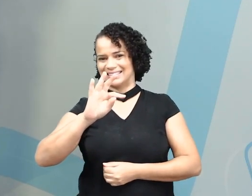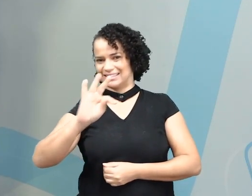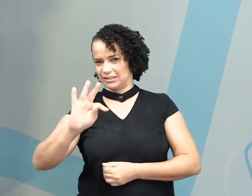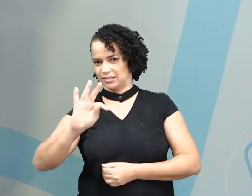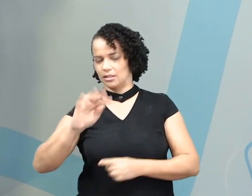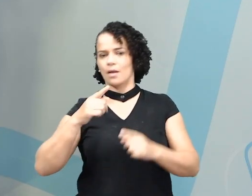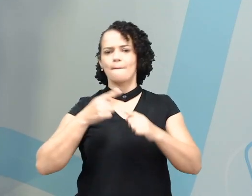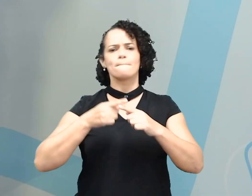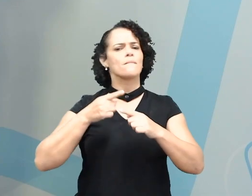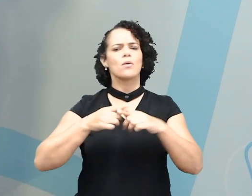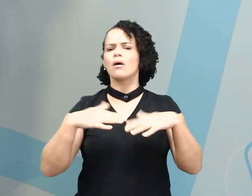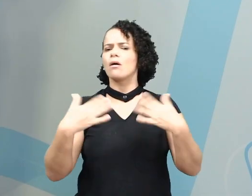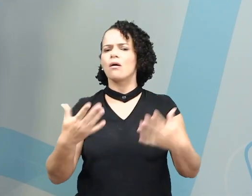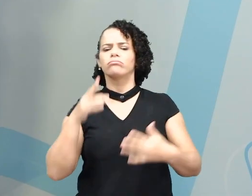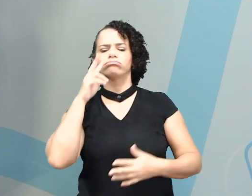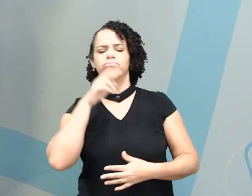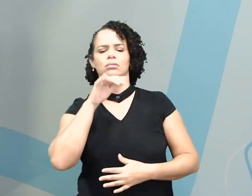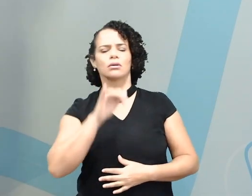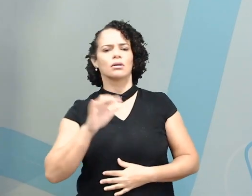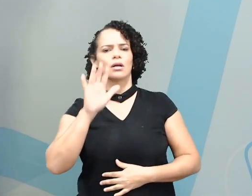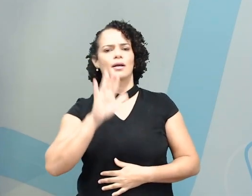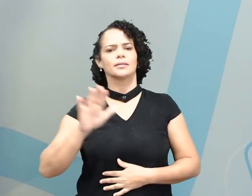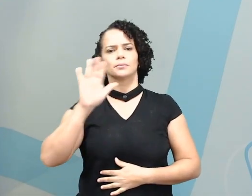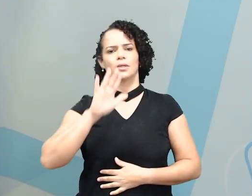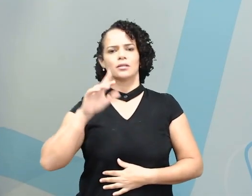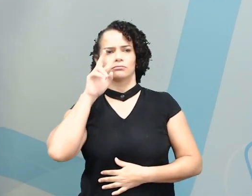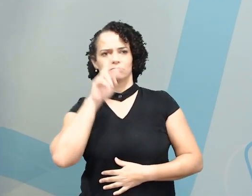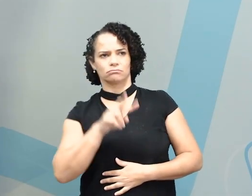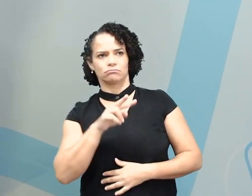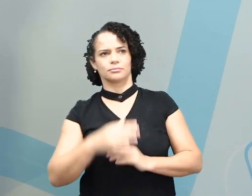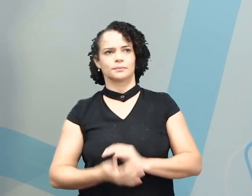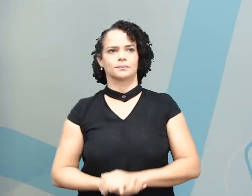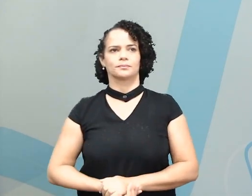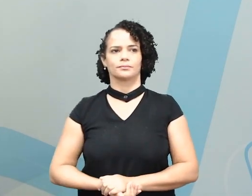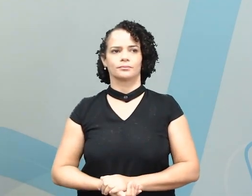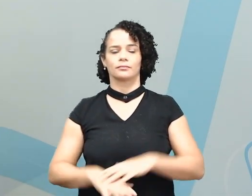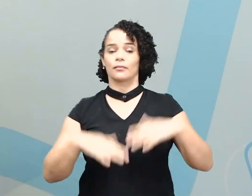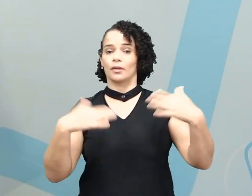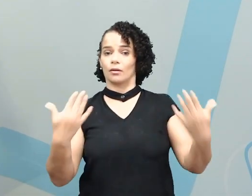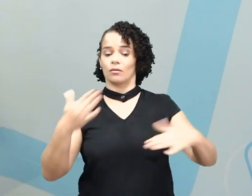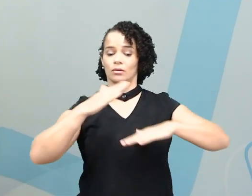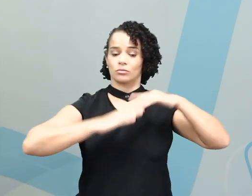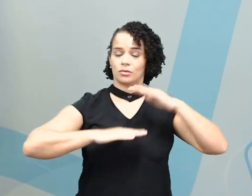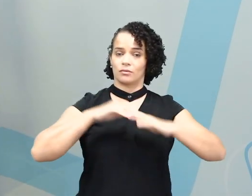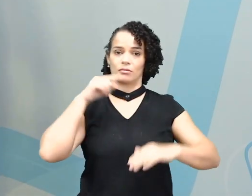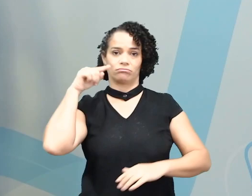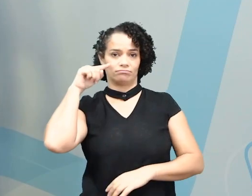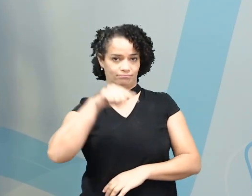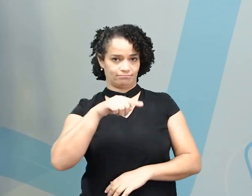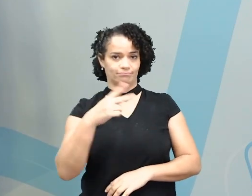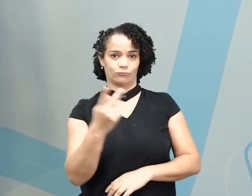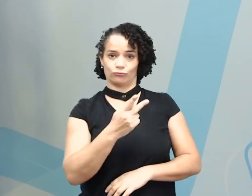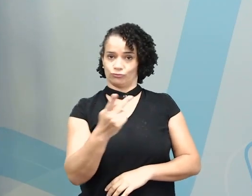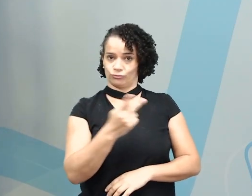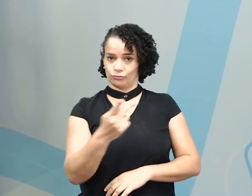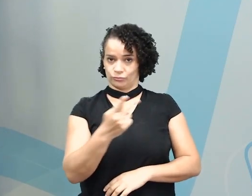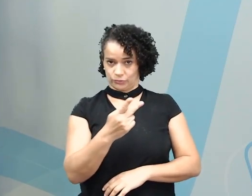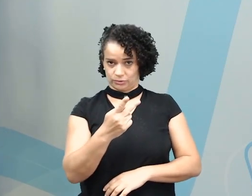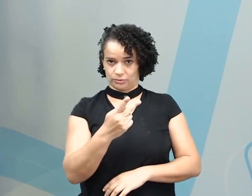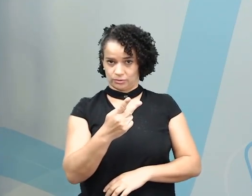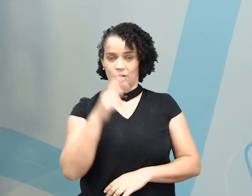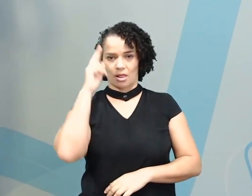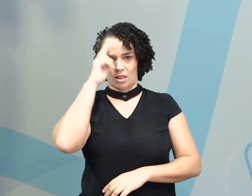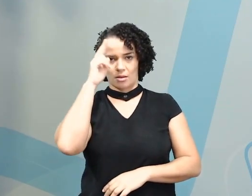Vamos dar uma olhada nisso aqui. What do they do? Lembrando, são duas pessoas. What do they do?